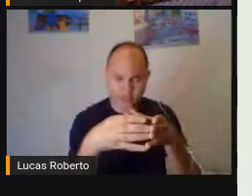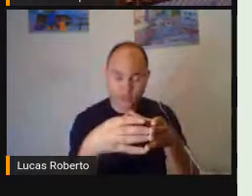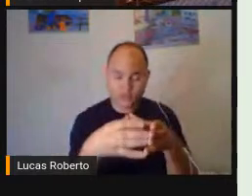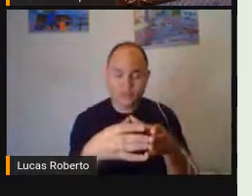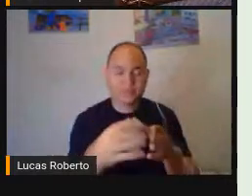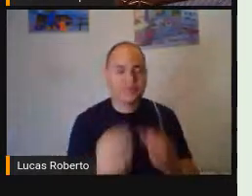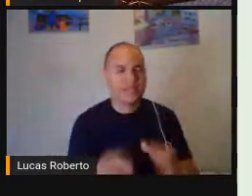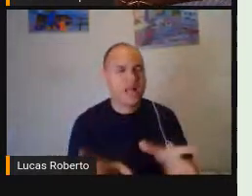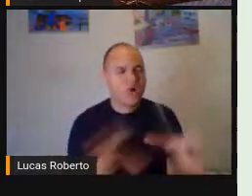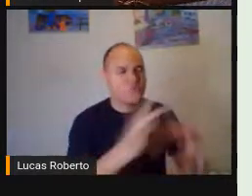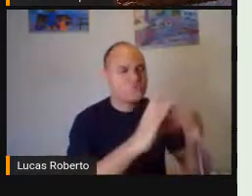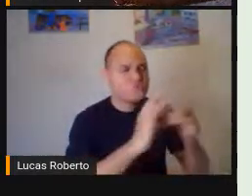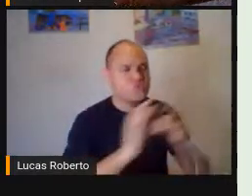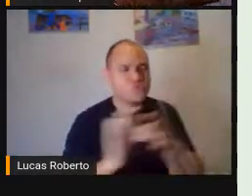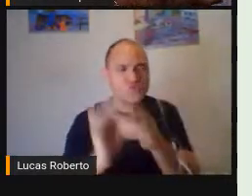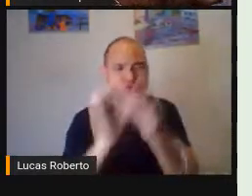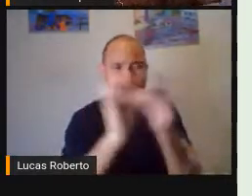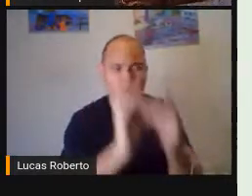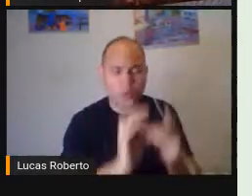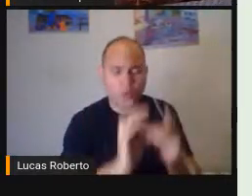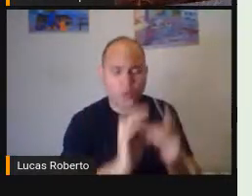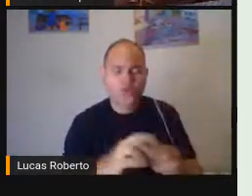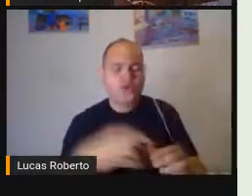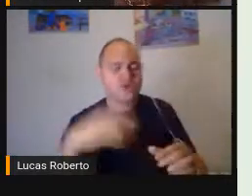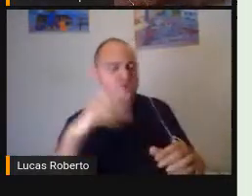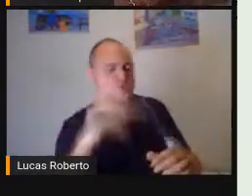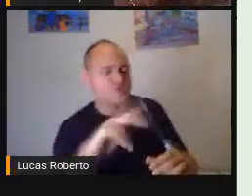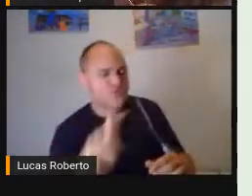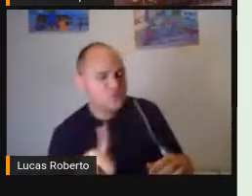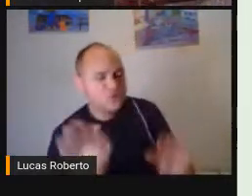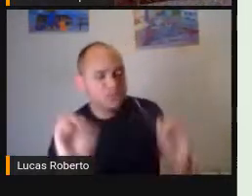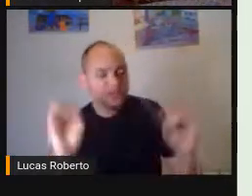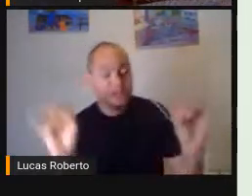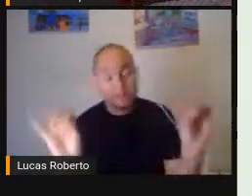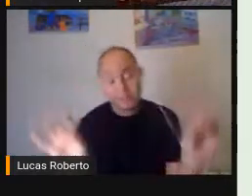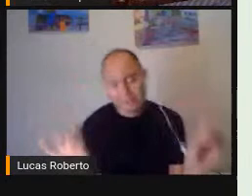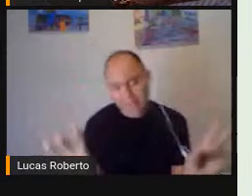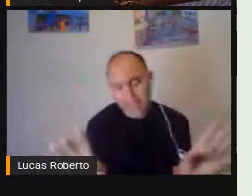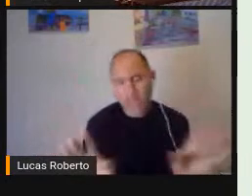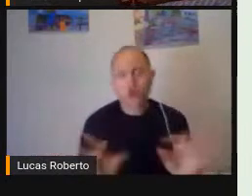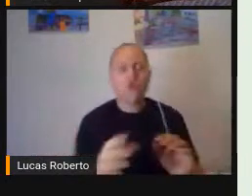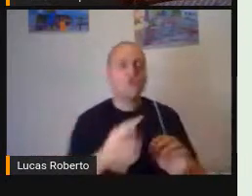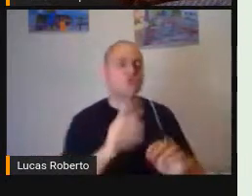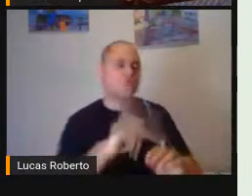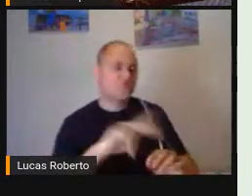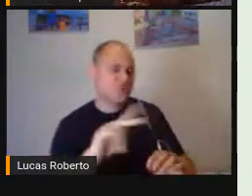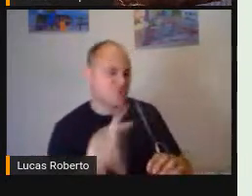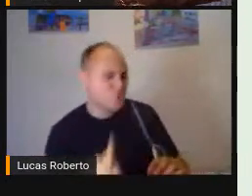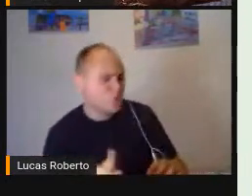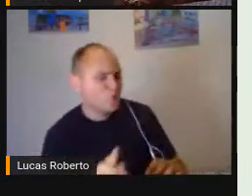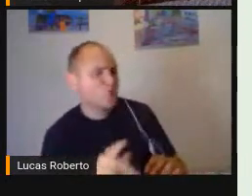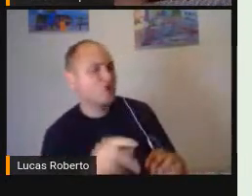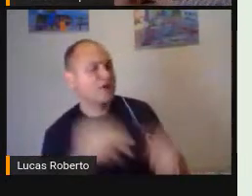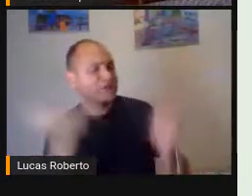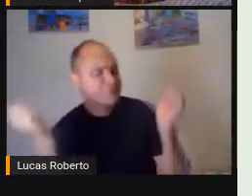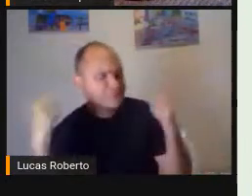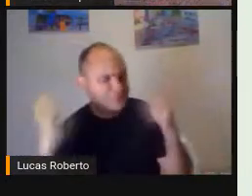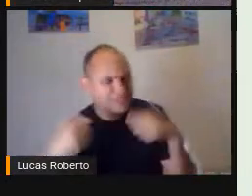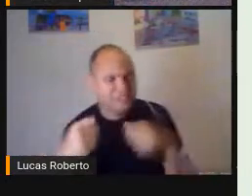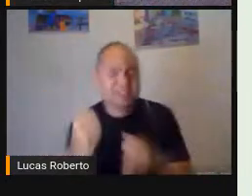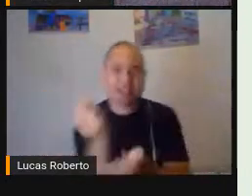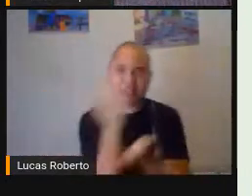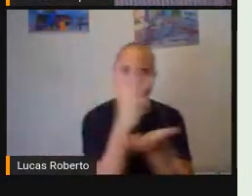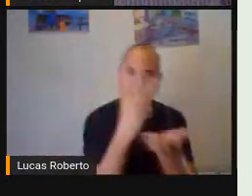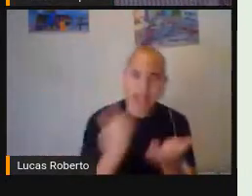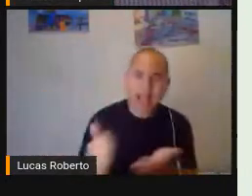Professor Da educação especial O professor Da sala Professor de educação Física O professor Professor arte Professor